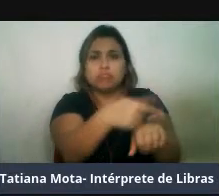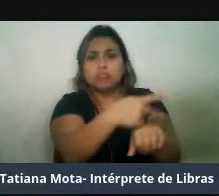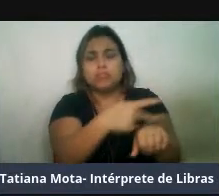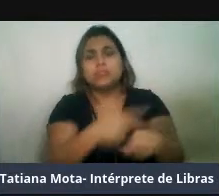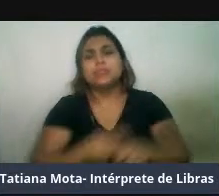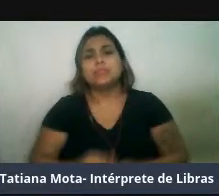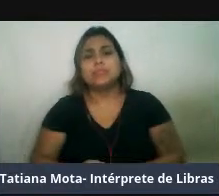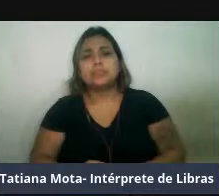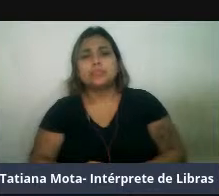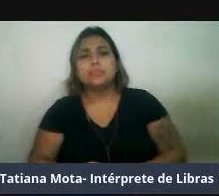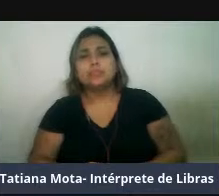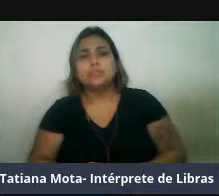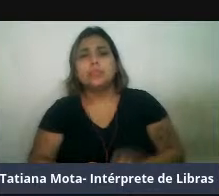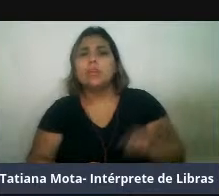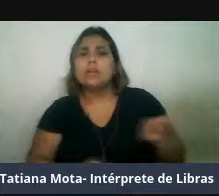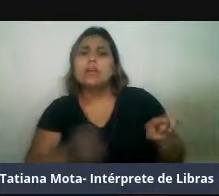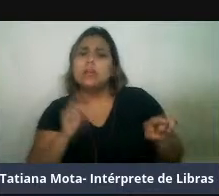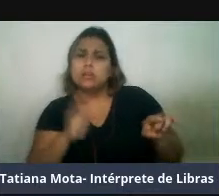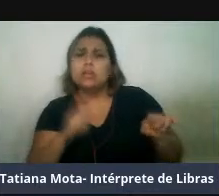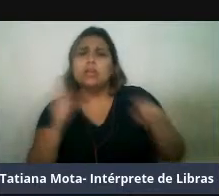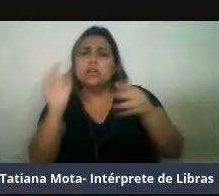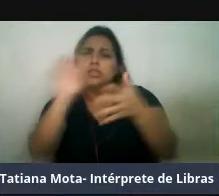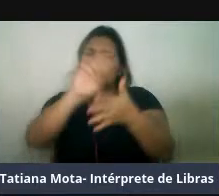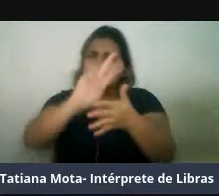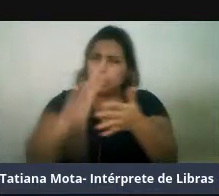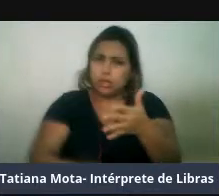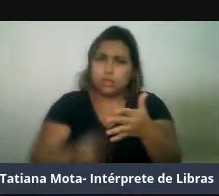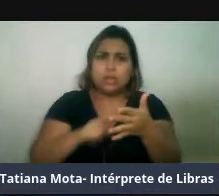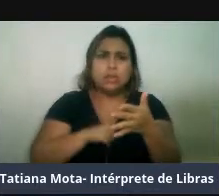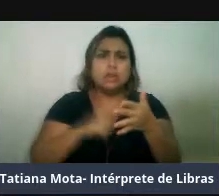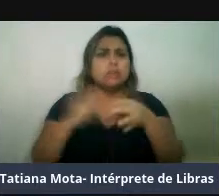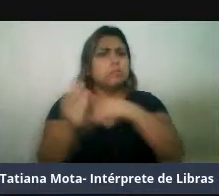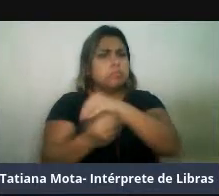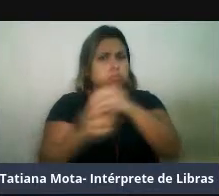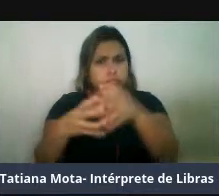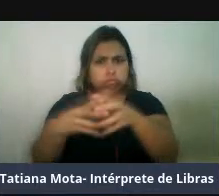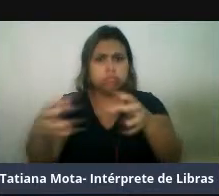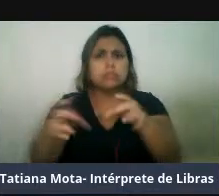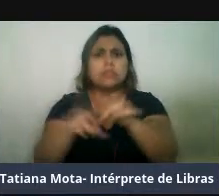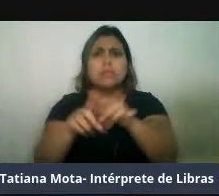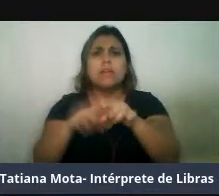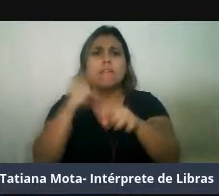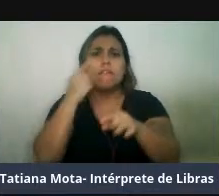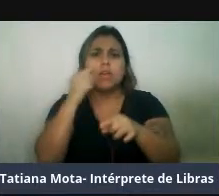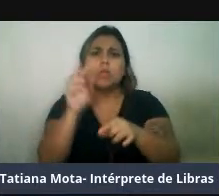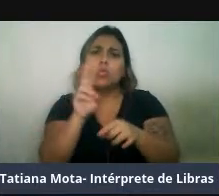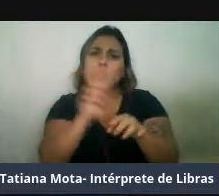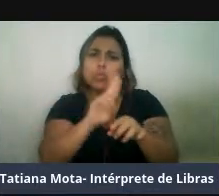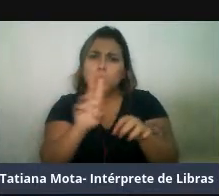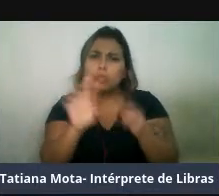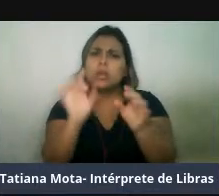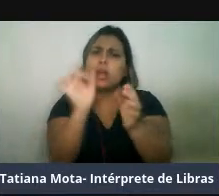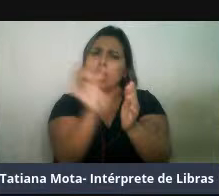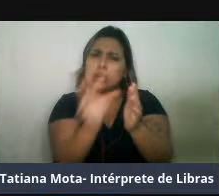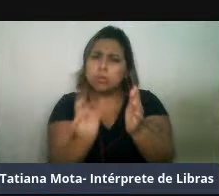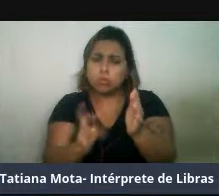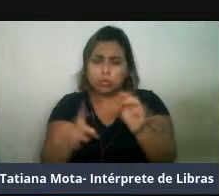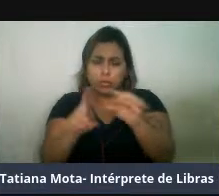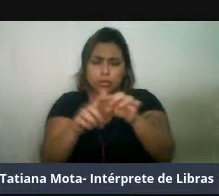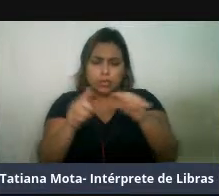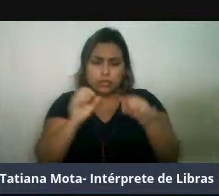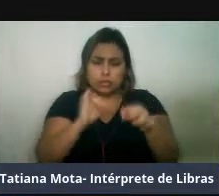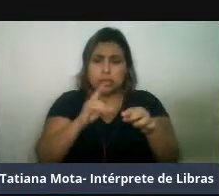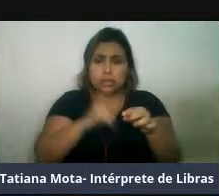que advém de uma espécie que tem uma distribuição muito ampla, que é a Tursus truncatus, então, à medida que os estudos vão se aprofundando, as análises